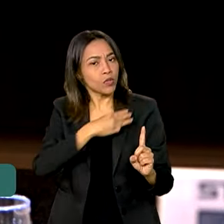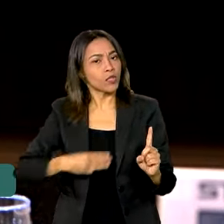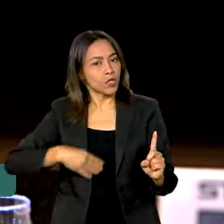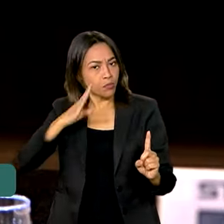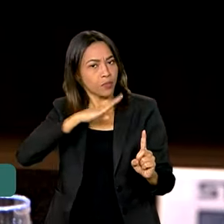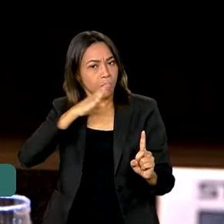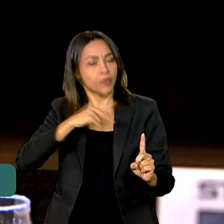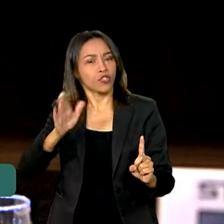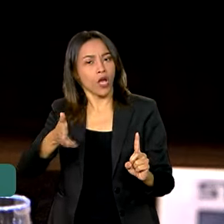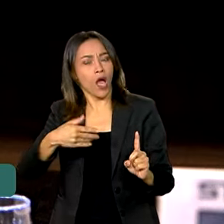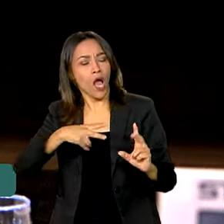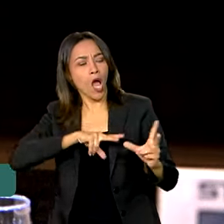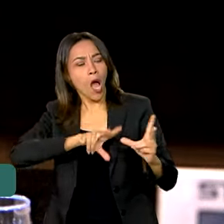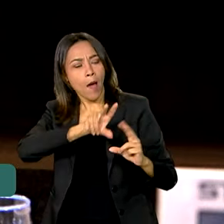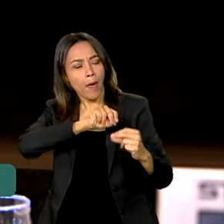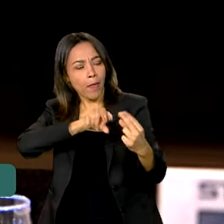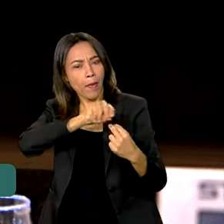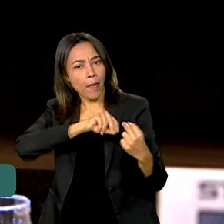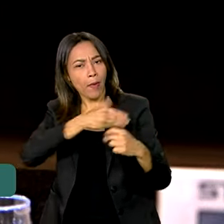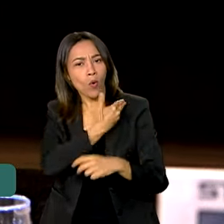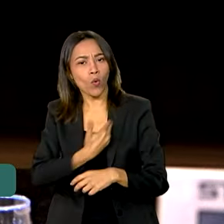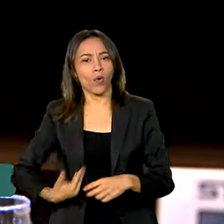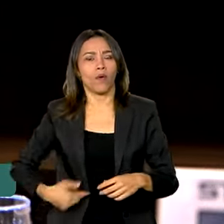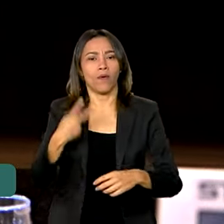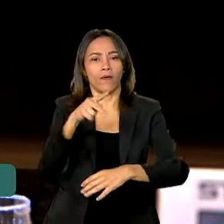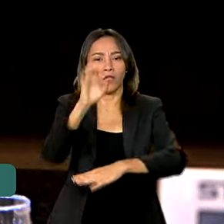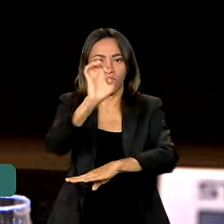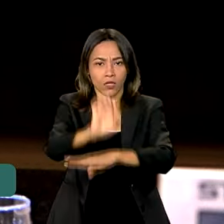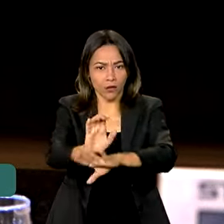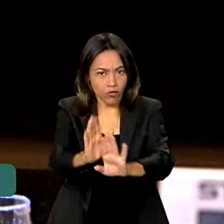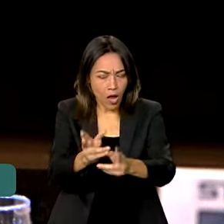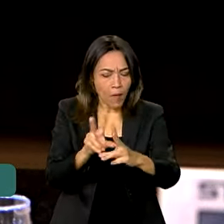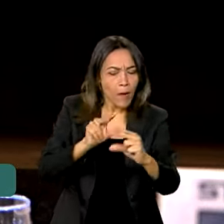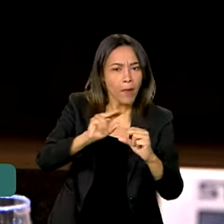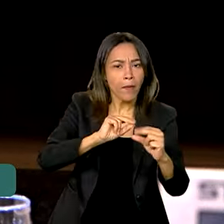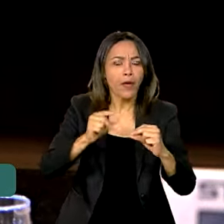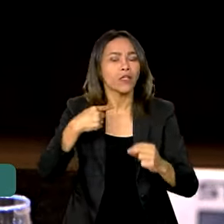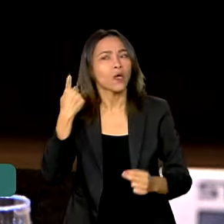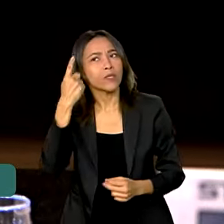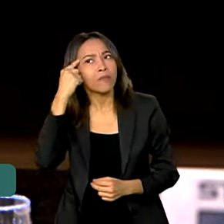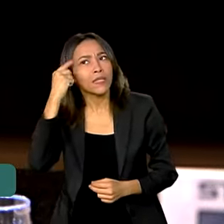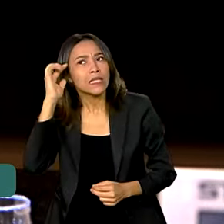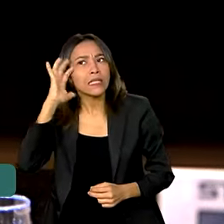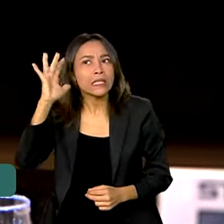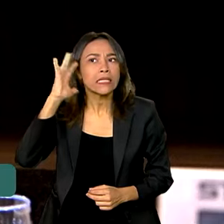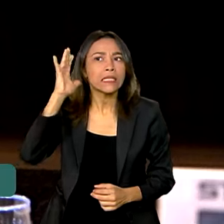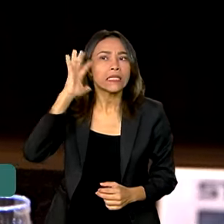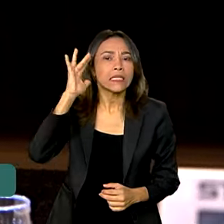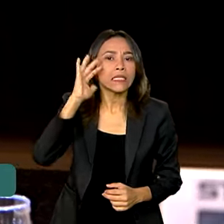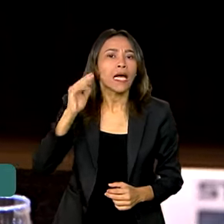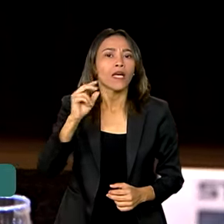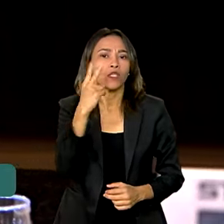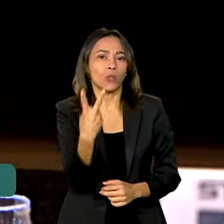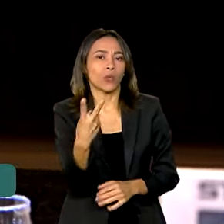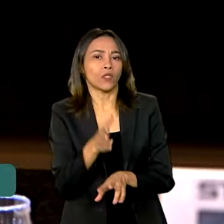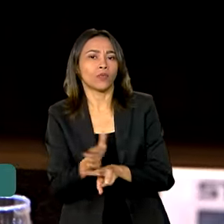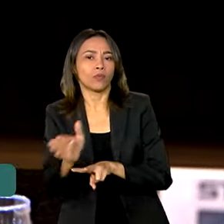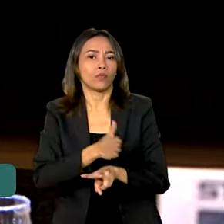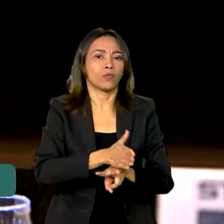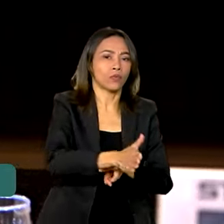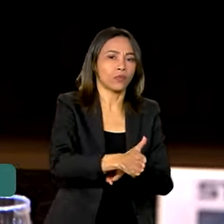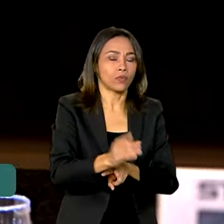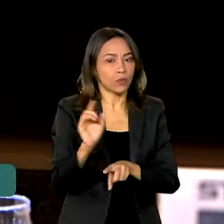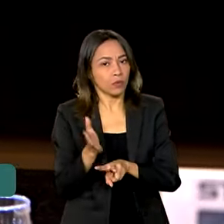diálogos com o governador Eduardo e nós temos que pensar esse processo também em dois níveis, o